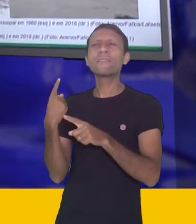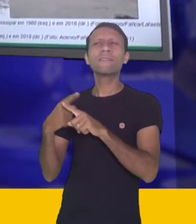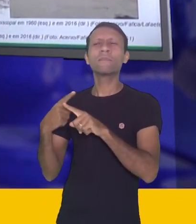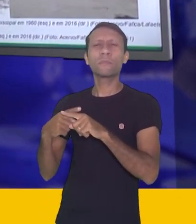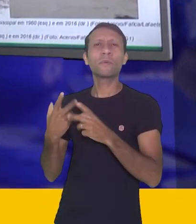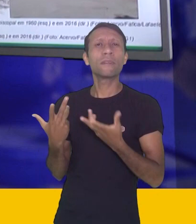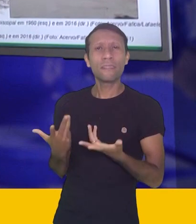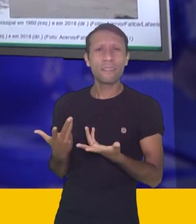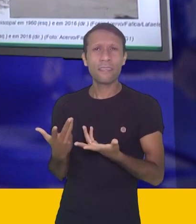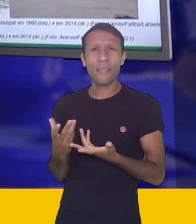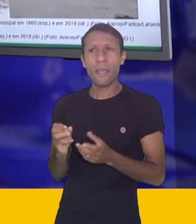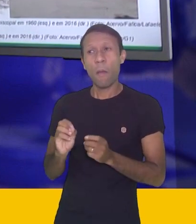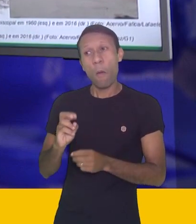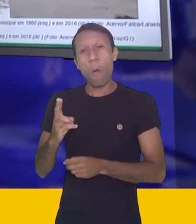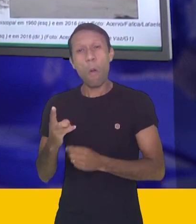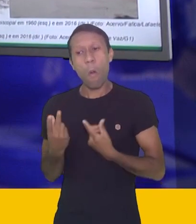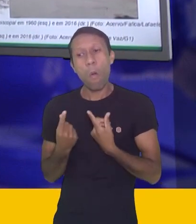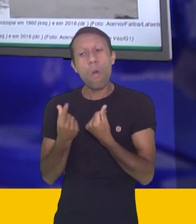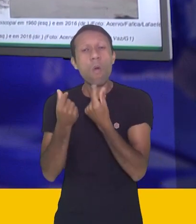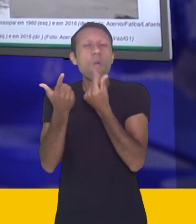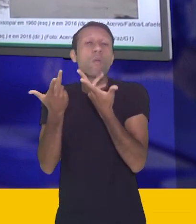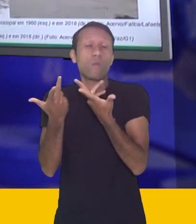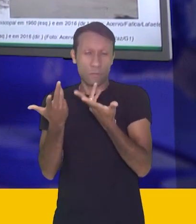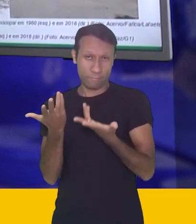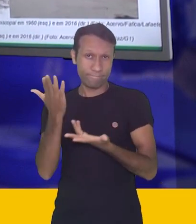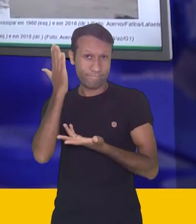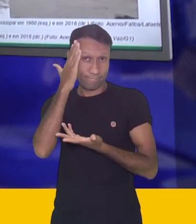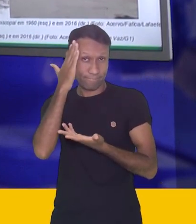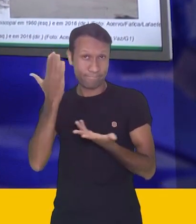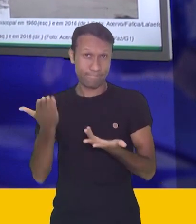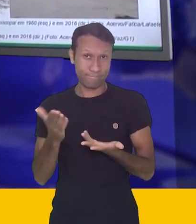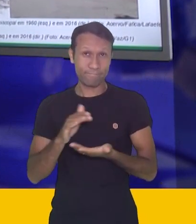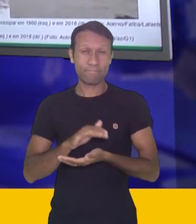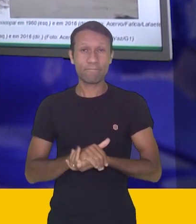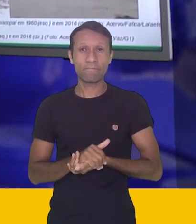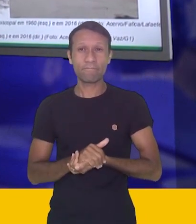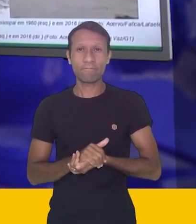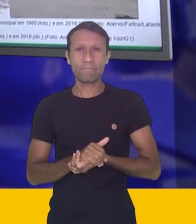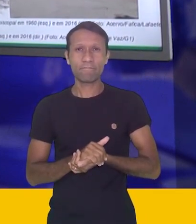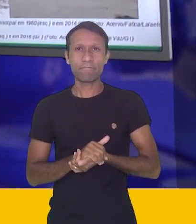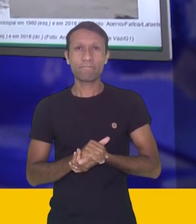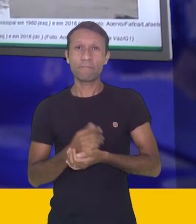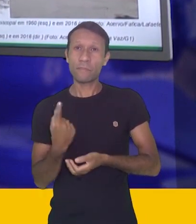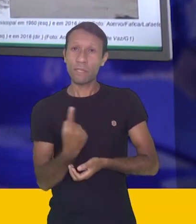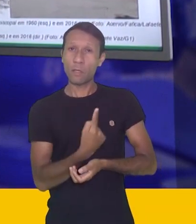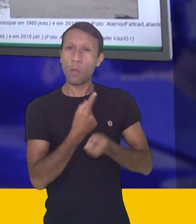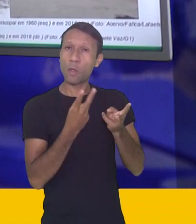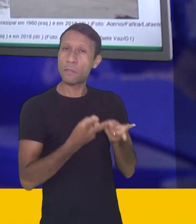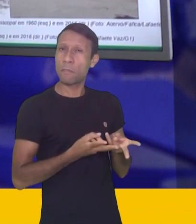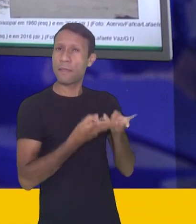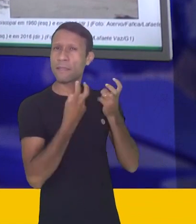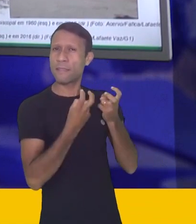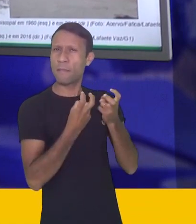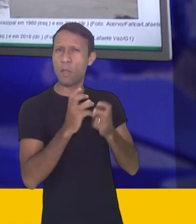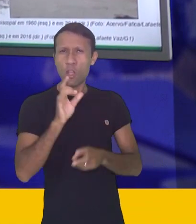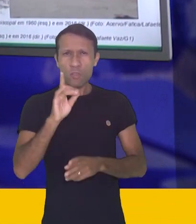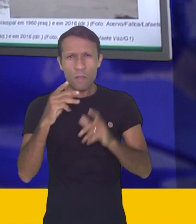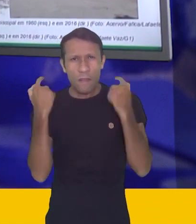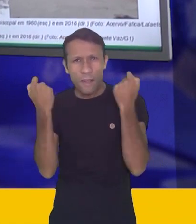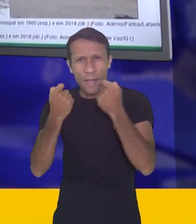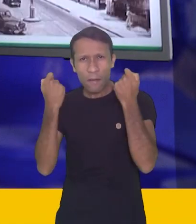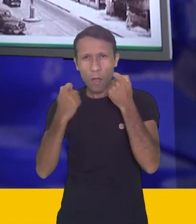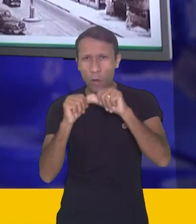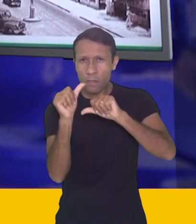pelo lucro. Fica a reflexão, tá? E aí, a gente percebe que não só Caruaru sofre transformações.